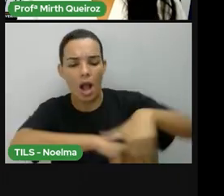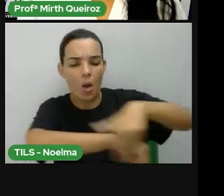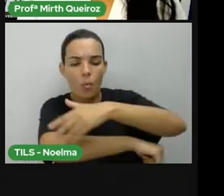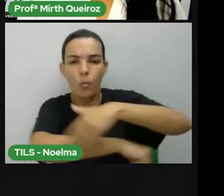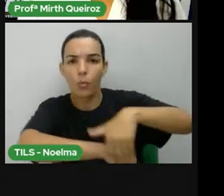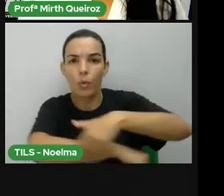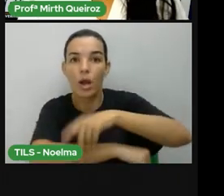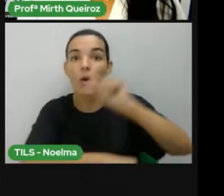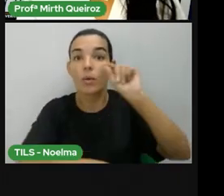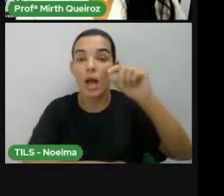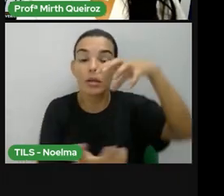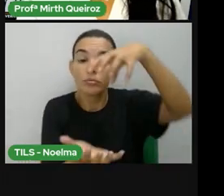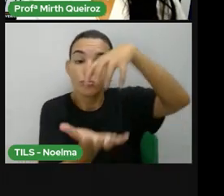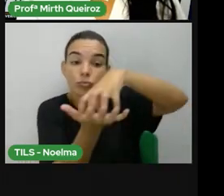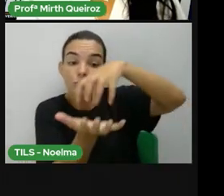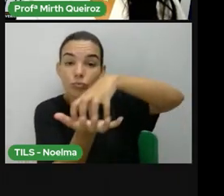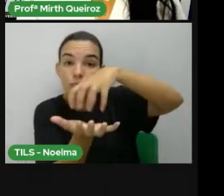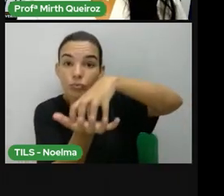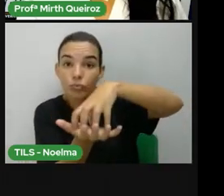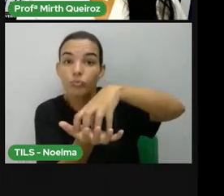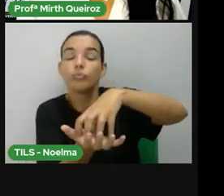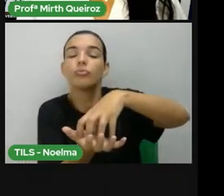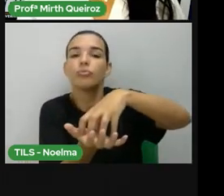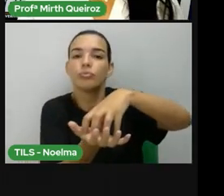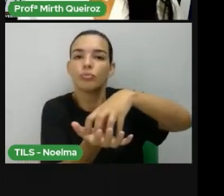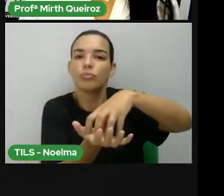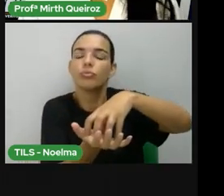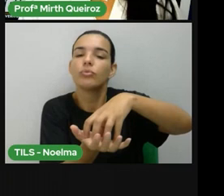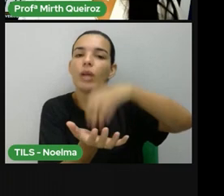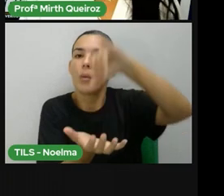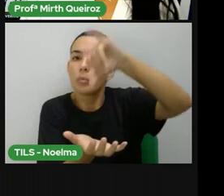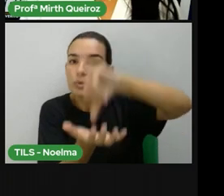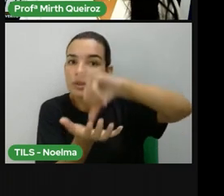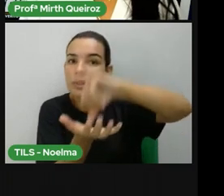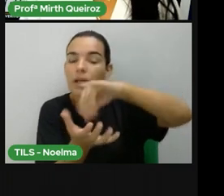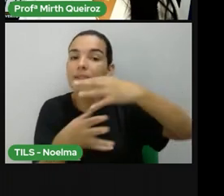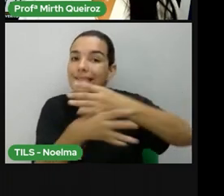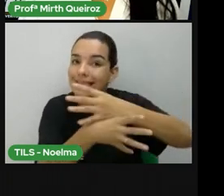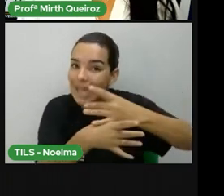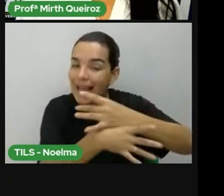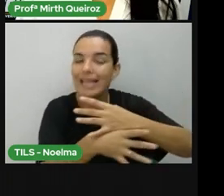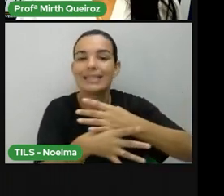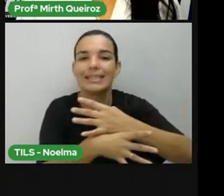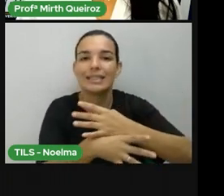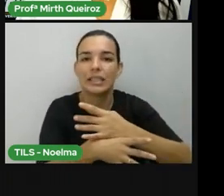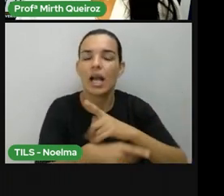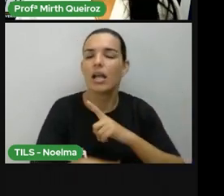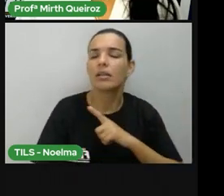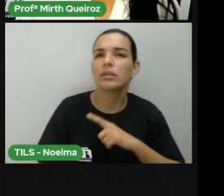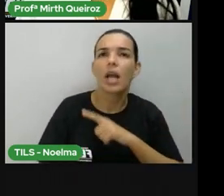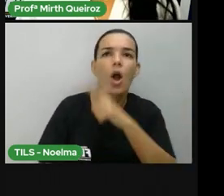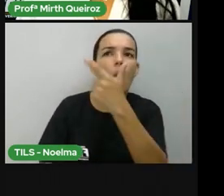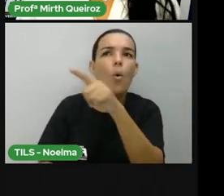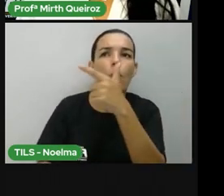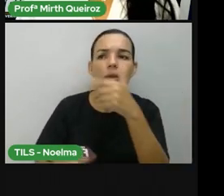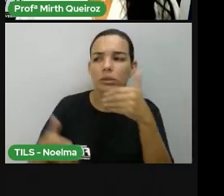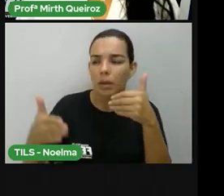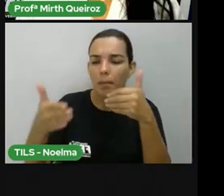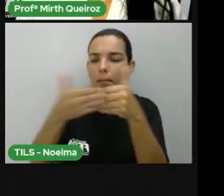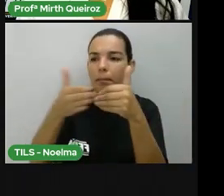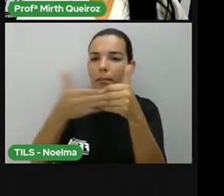é o distrito-sede, né, a sede de Feira de Santana, é a cidade, a cidade. Já as